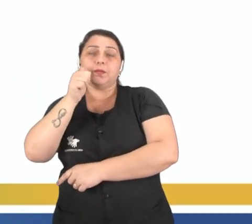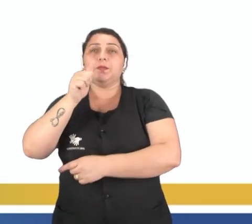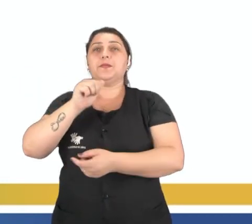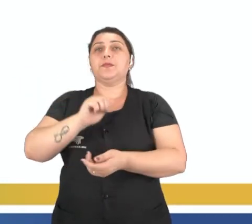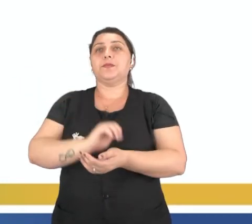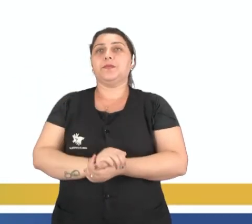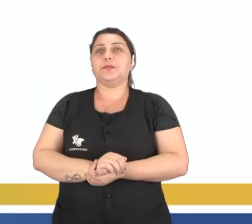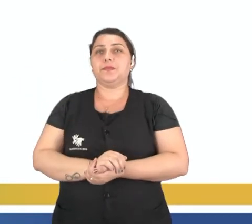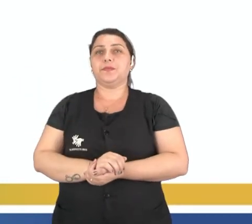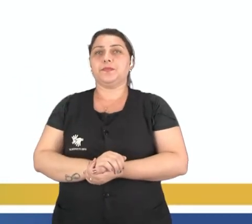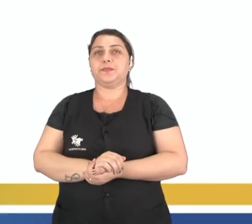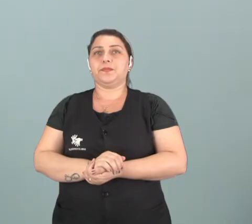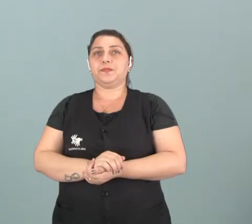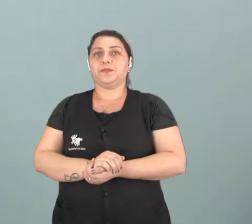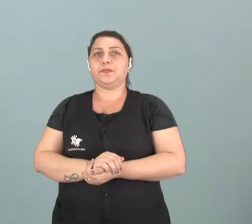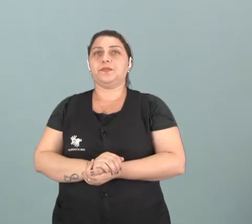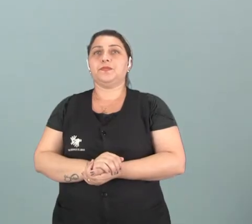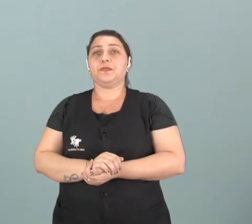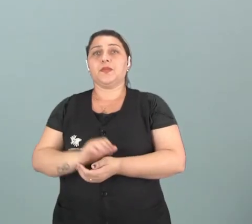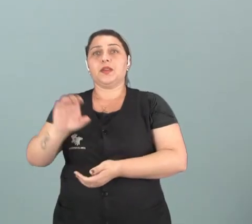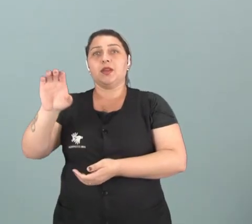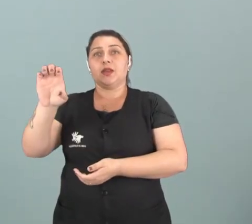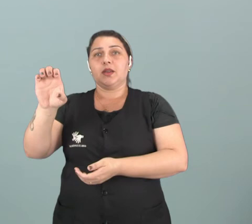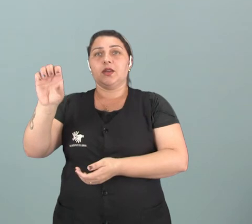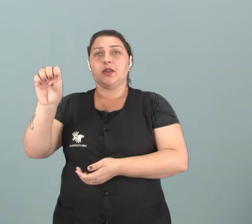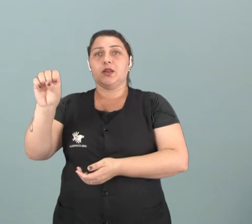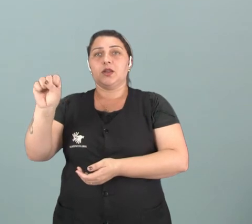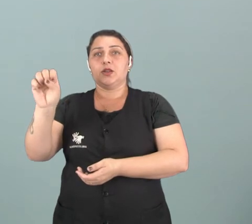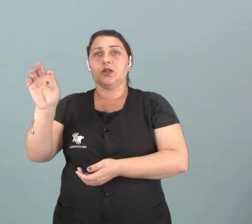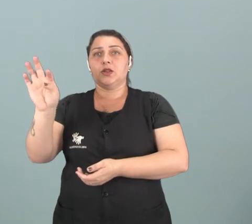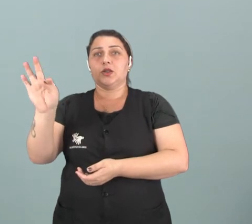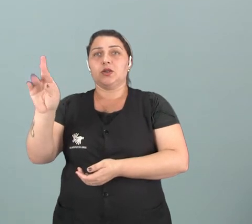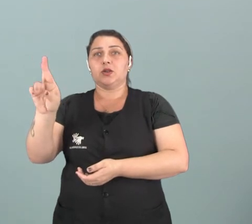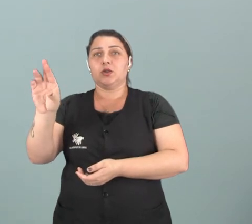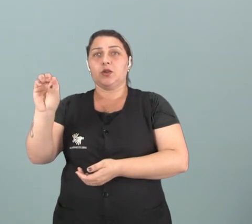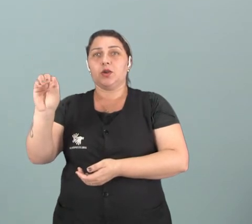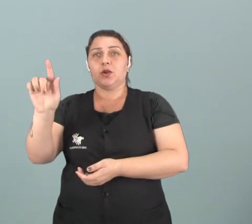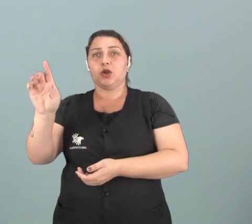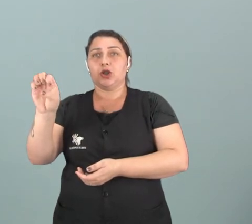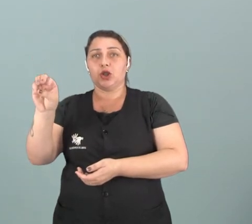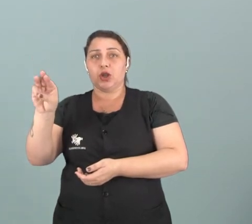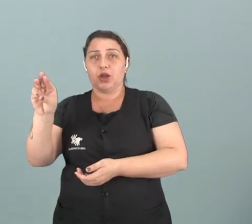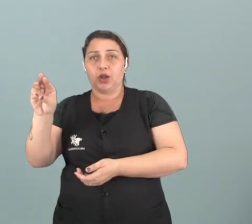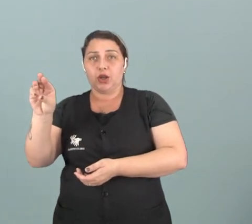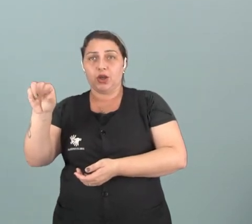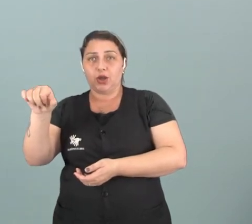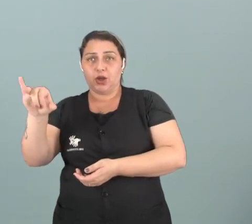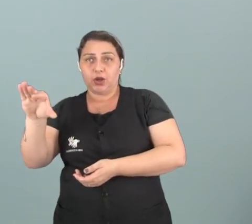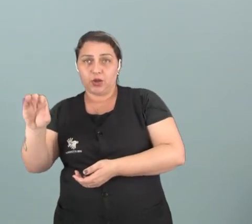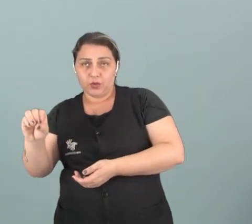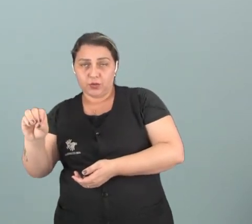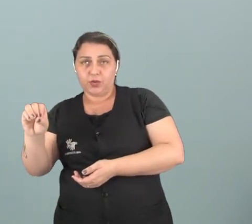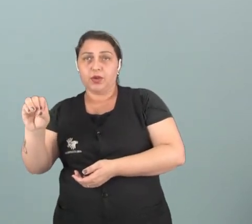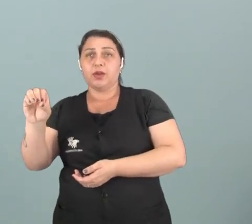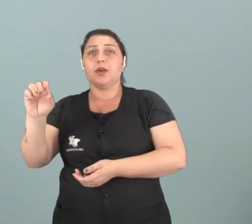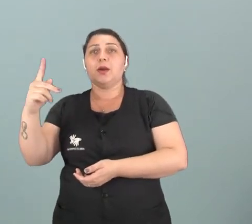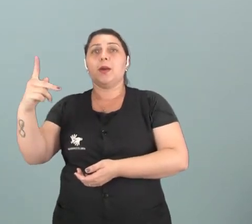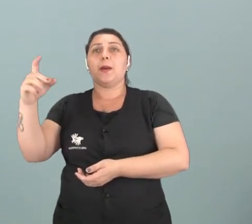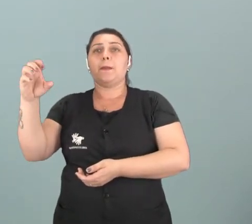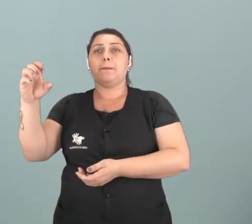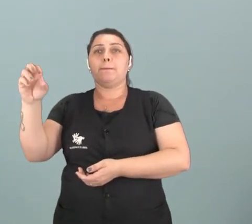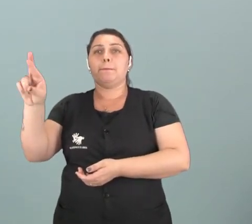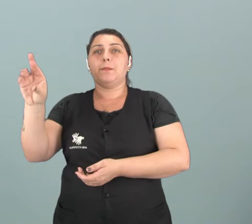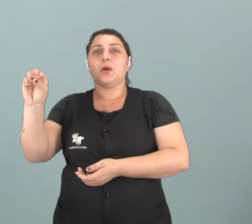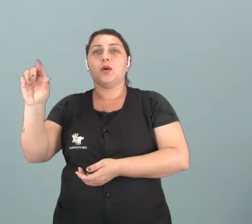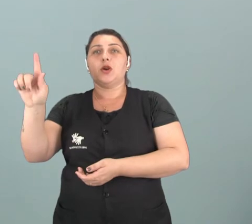e aqueles dois hormônios femininos, o estrogênio e a progesterona também vão ser produzidos nos ovários. Então essas são